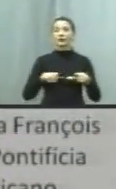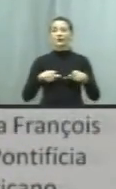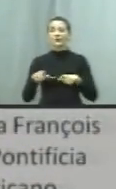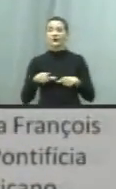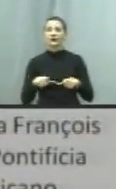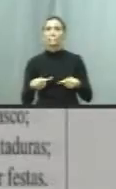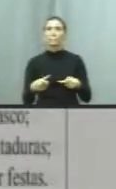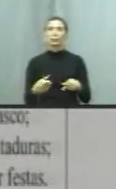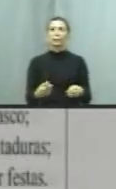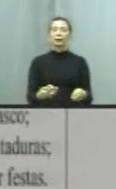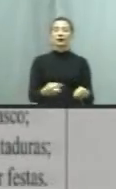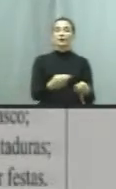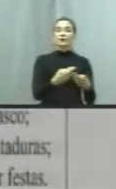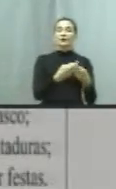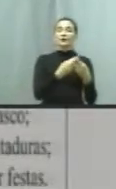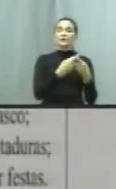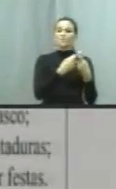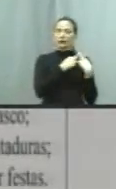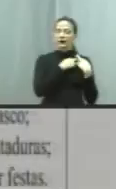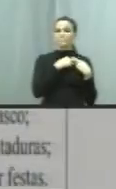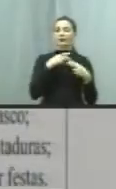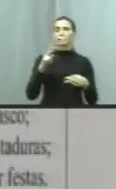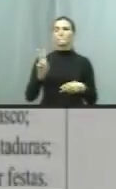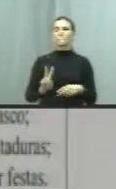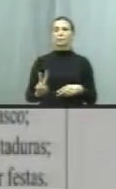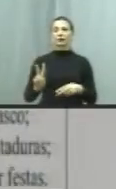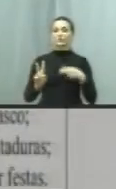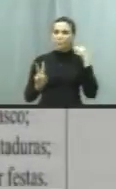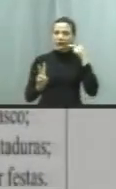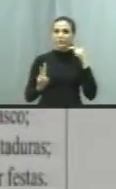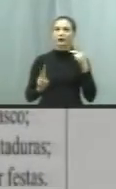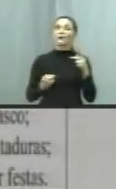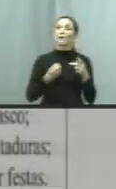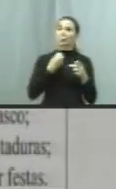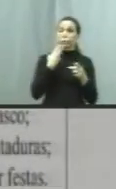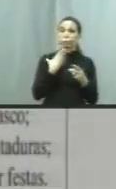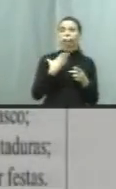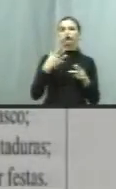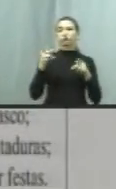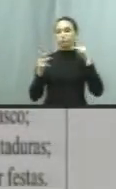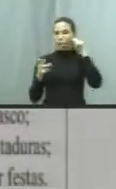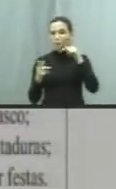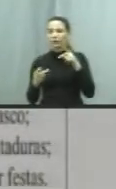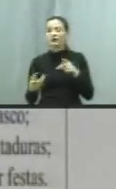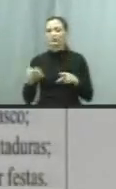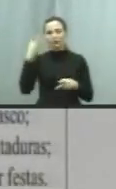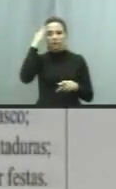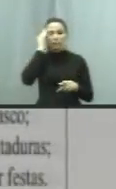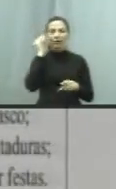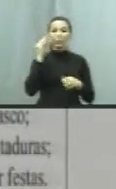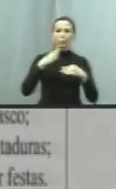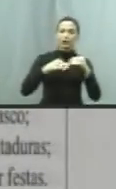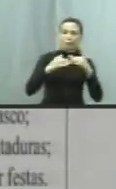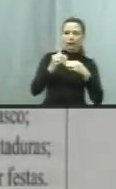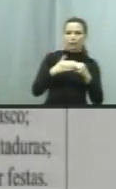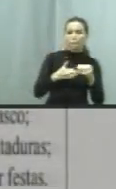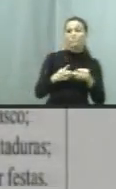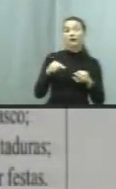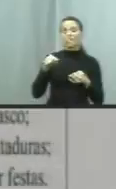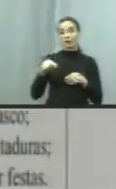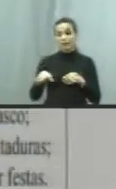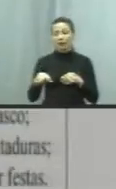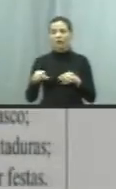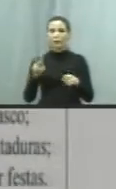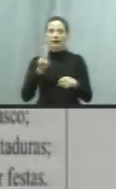Pode passar? Bem-aventurado o político que tem consciência da própria função, nas funções do vereador,